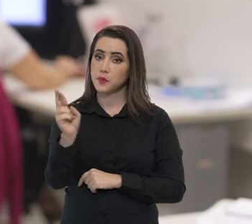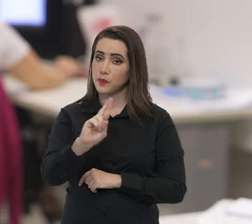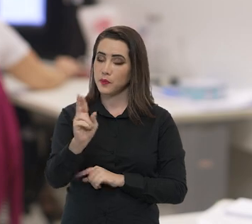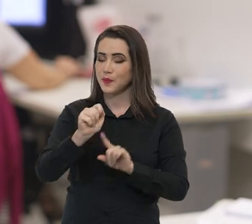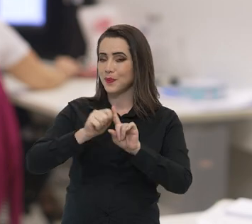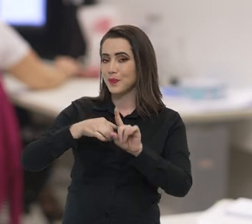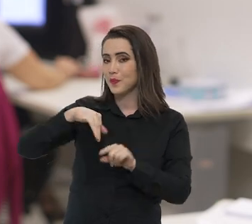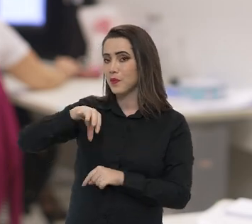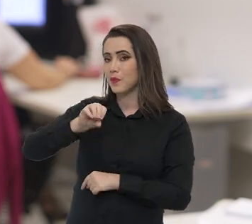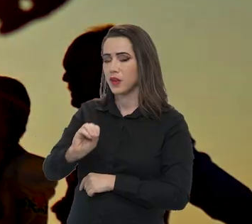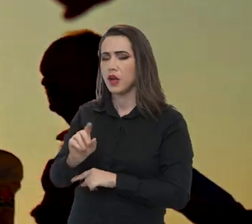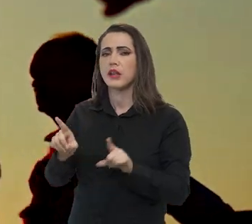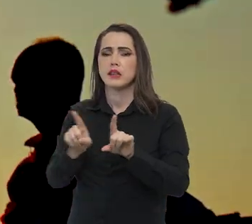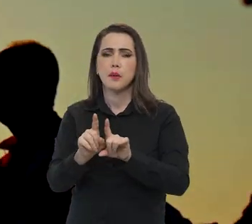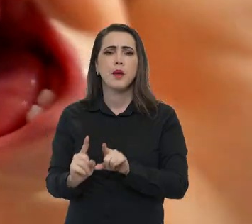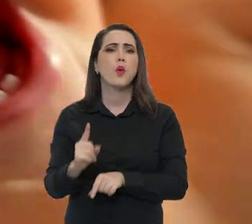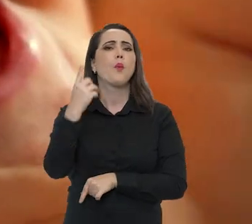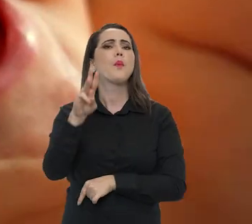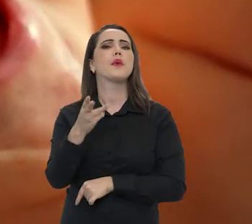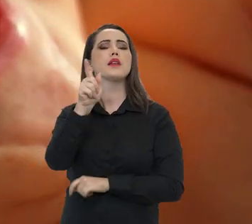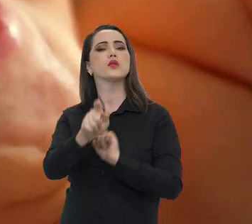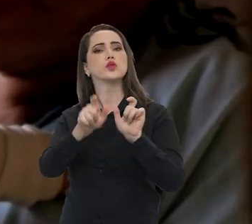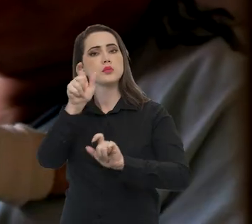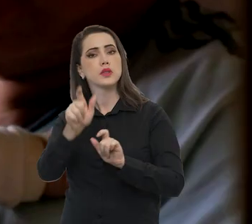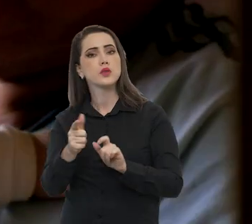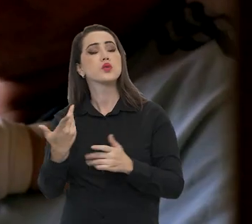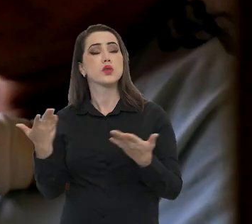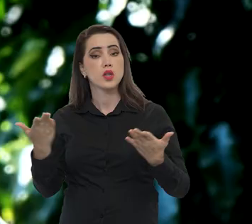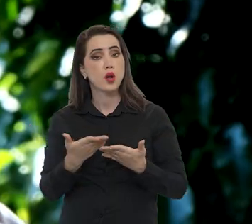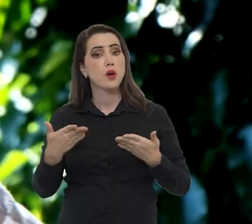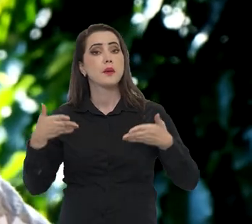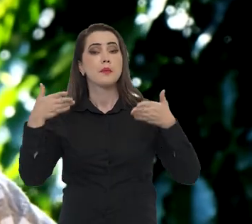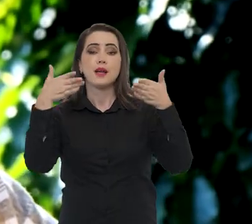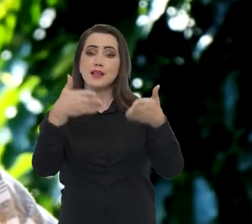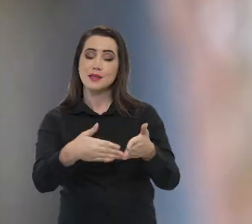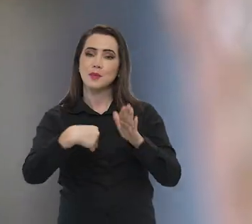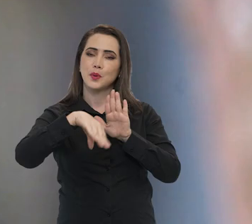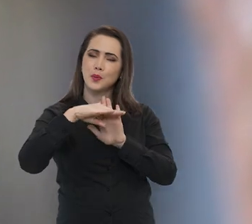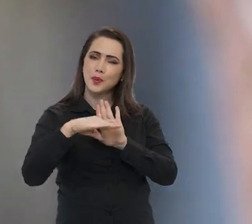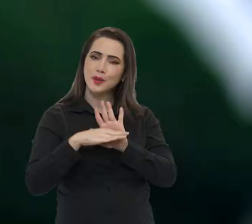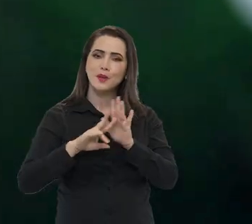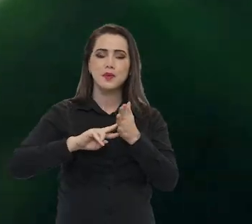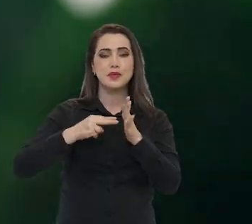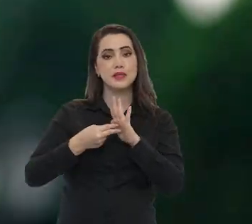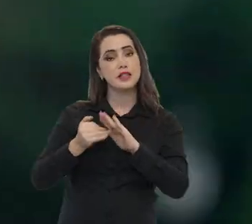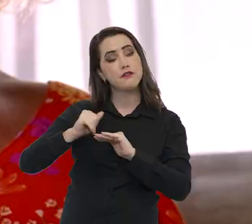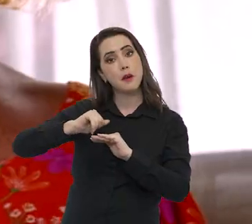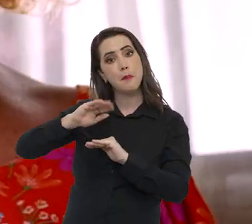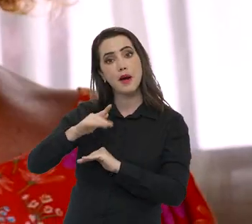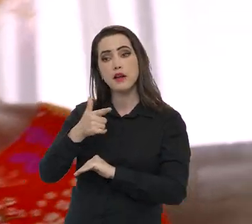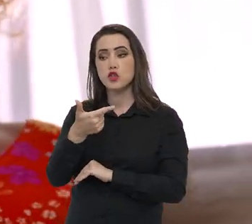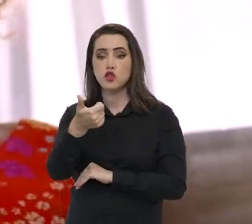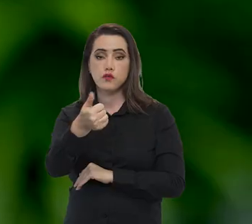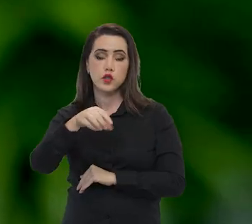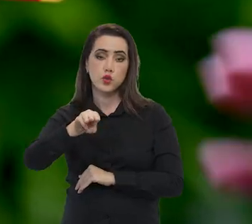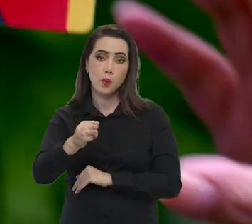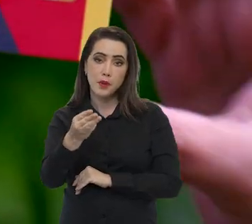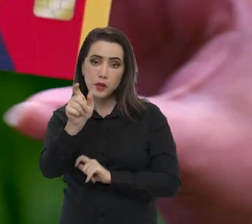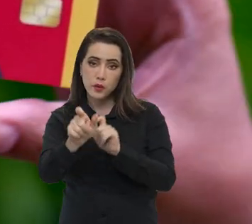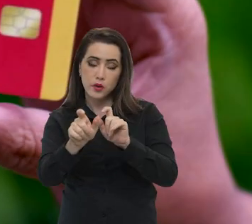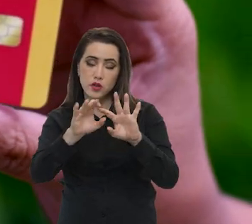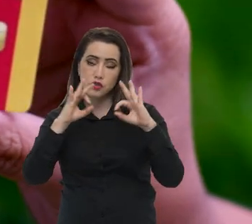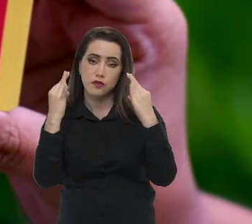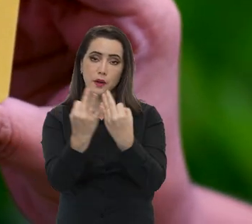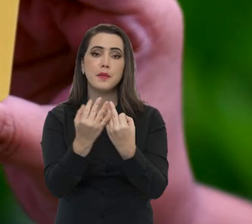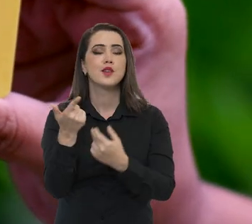no mês de maio. Além disso, um milhão de pessoas foram incluídas no programa, o que significa mais de 21 milhões